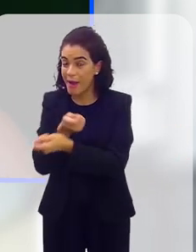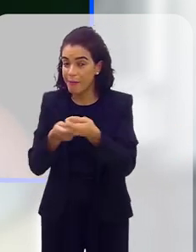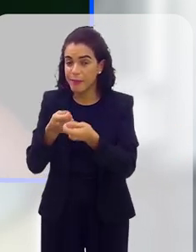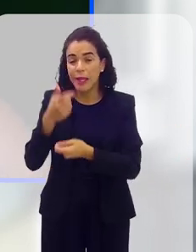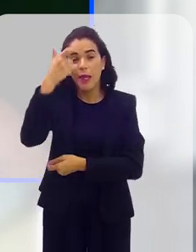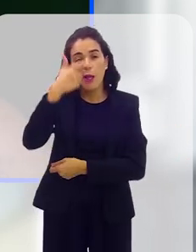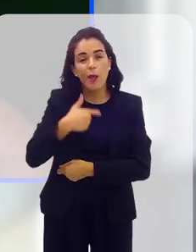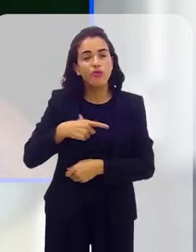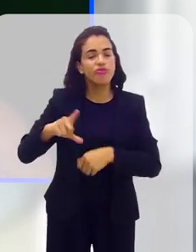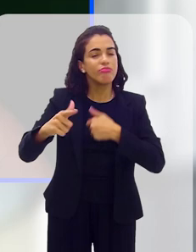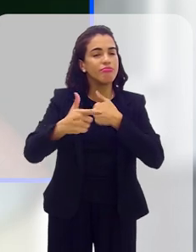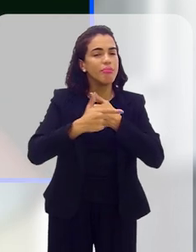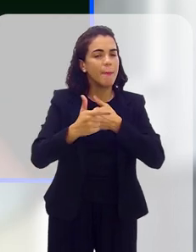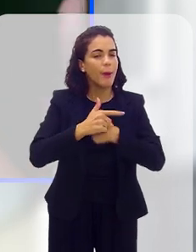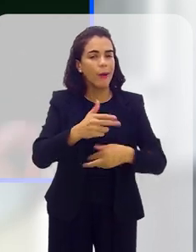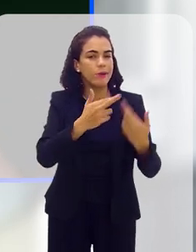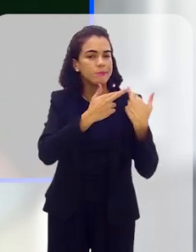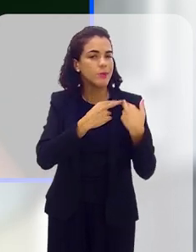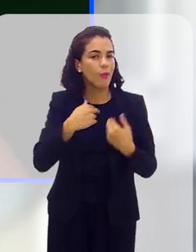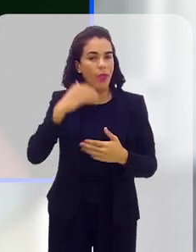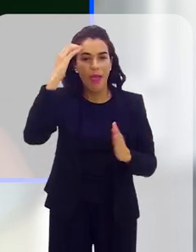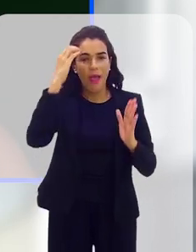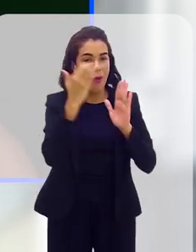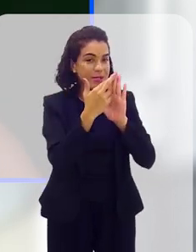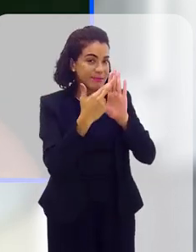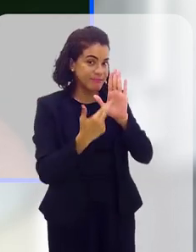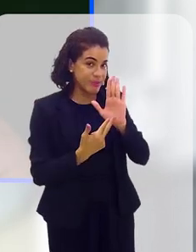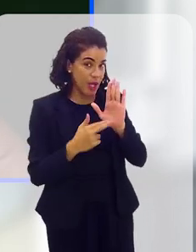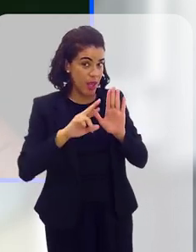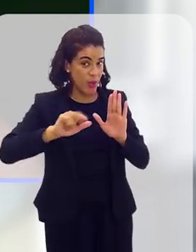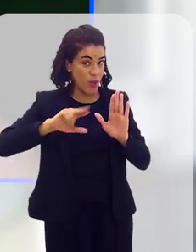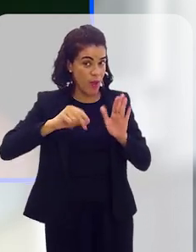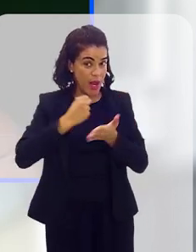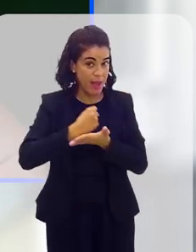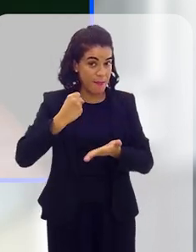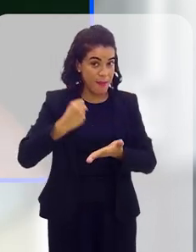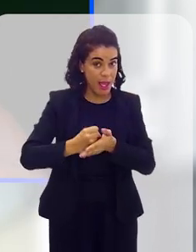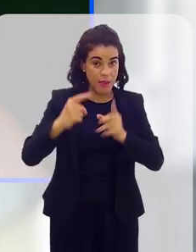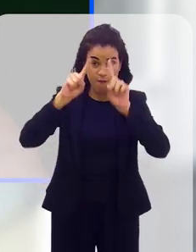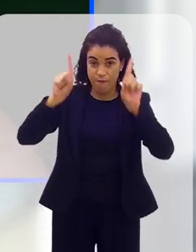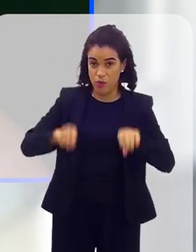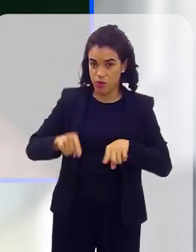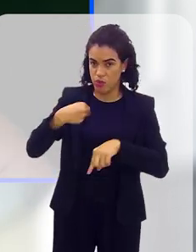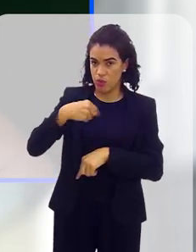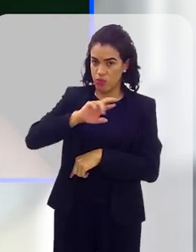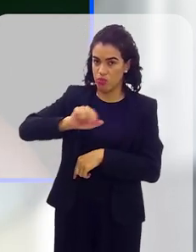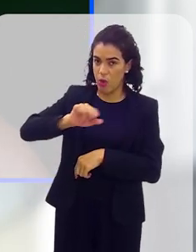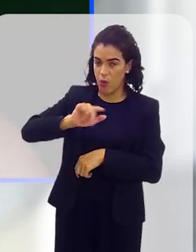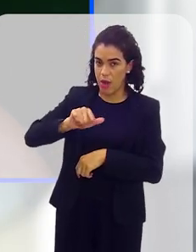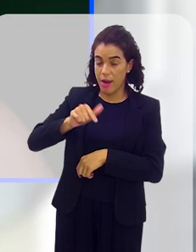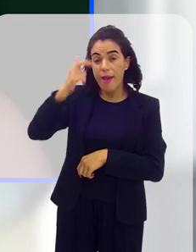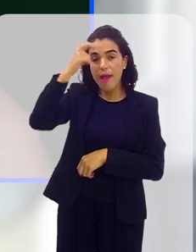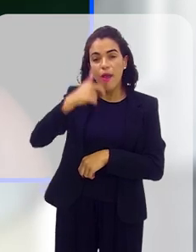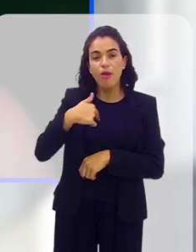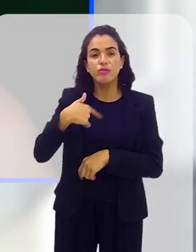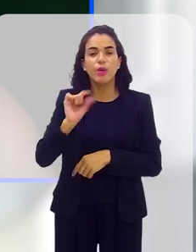sendo que eu tinha que seguir algumas regras, eu não seria empregada, funcionária, eu seria